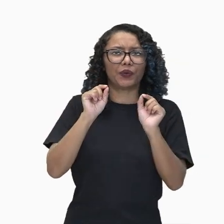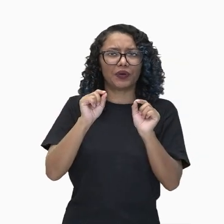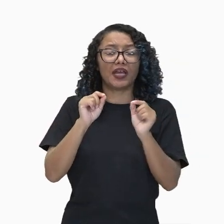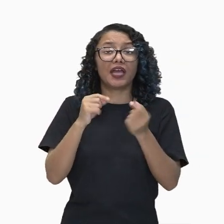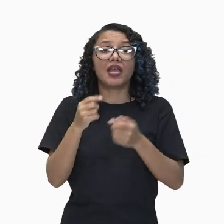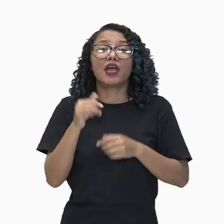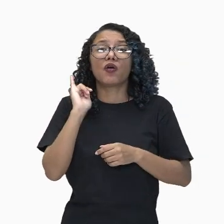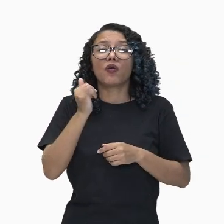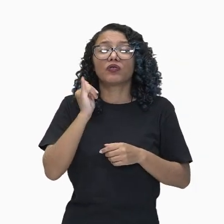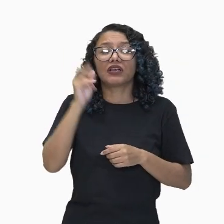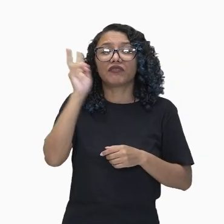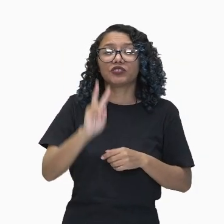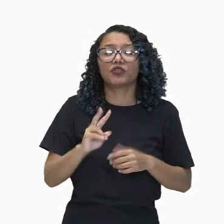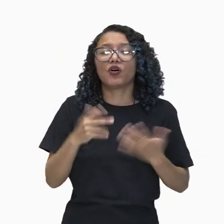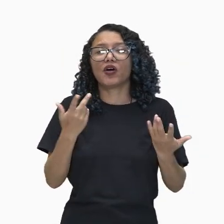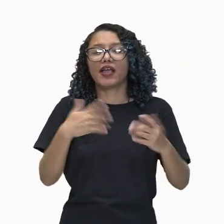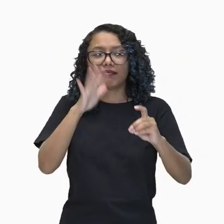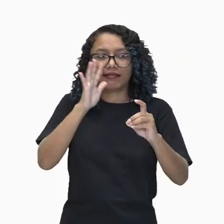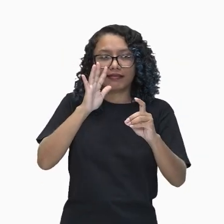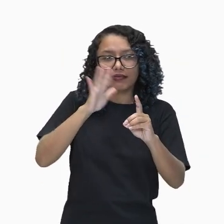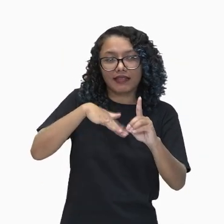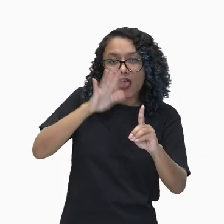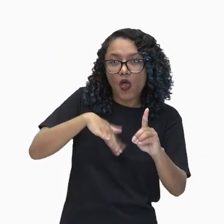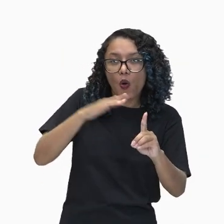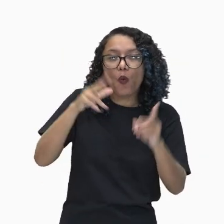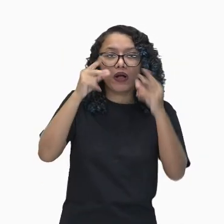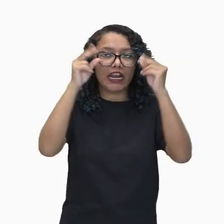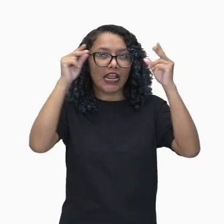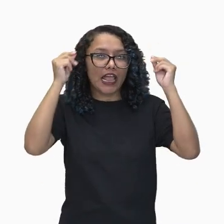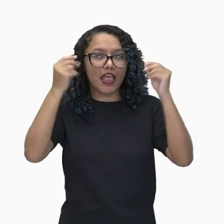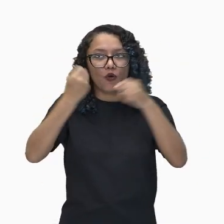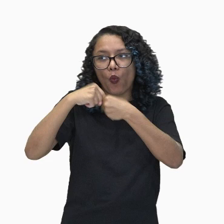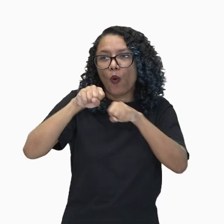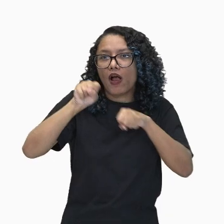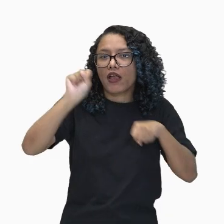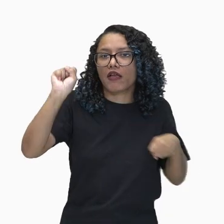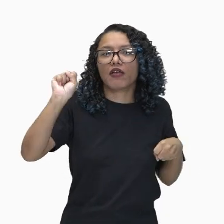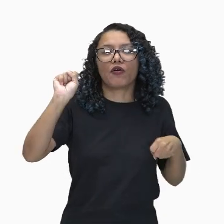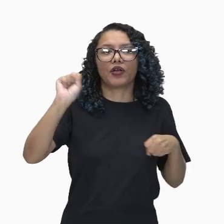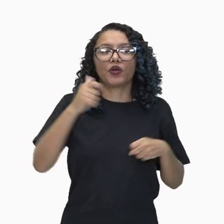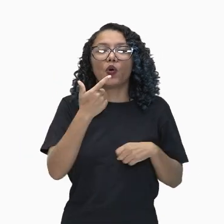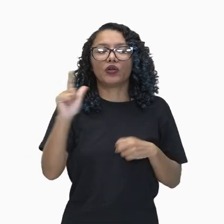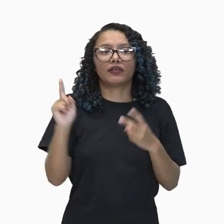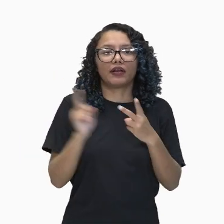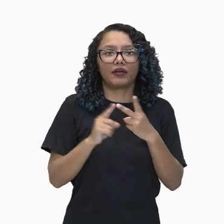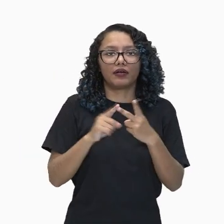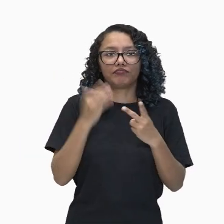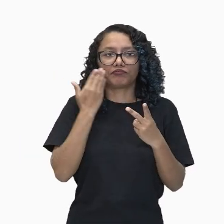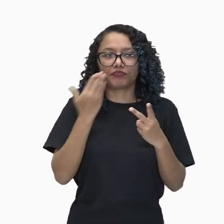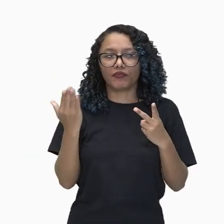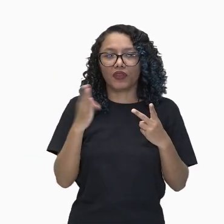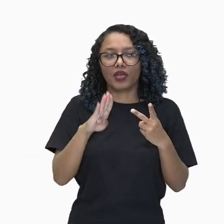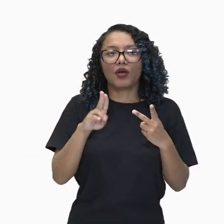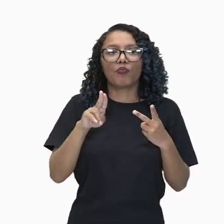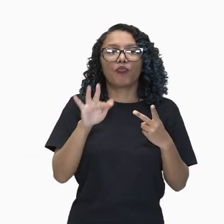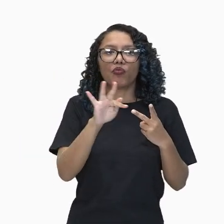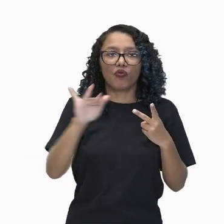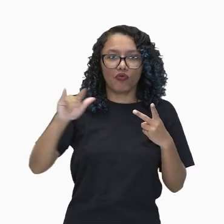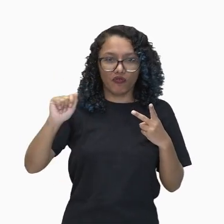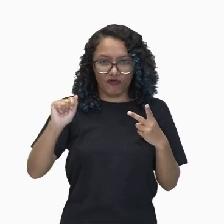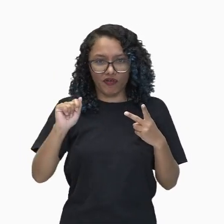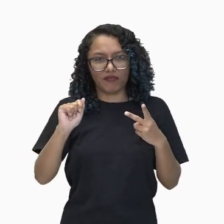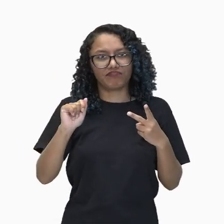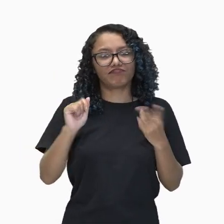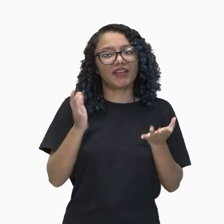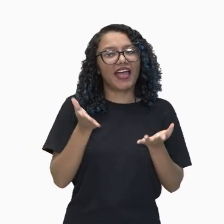deuses gregos, dos heróis. E o que é a ópera bufa? Que é a mais leve e se difere da